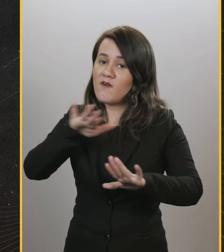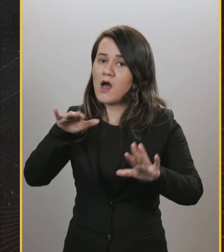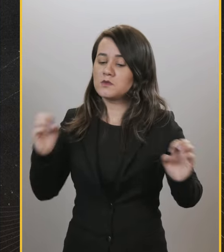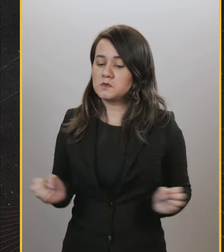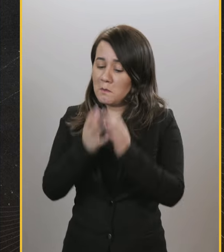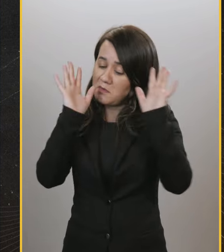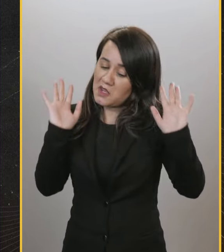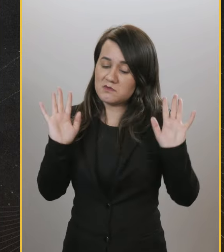surpreender. Mas eu não sei. aí Tchau.